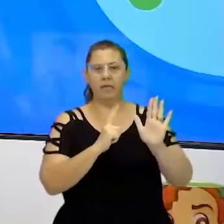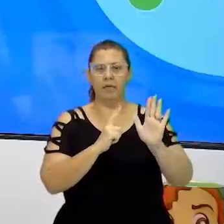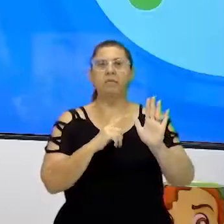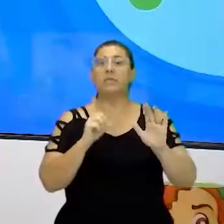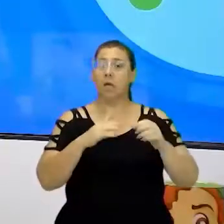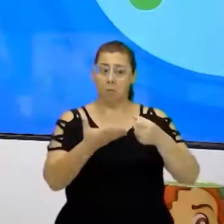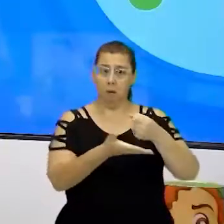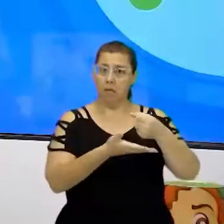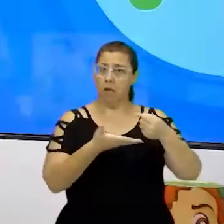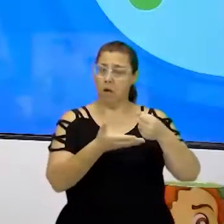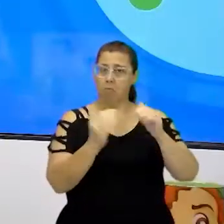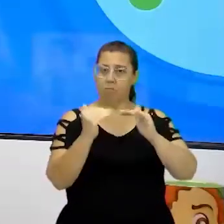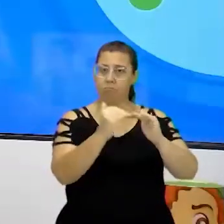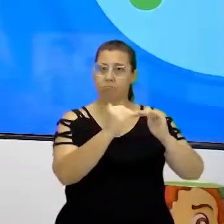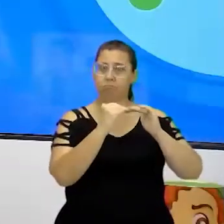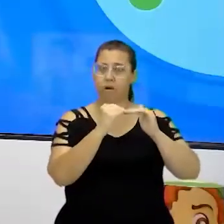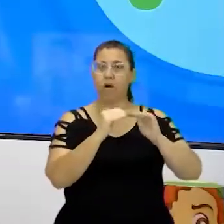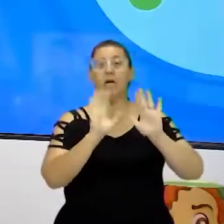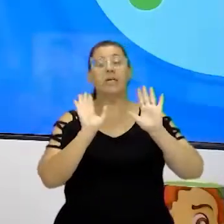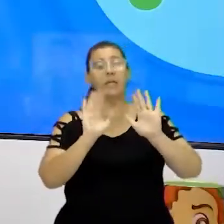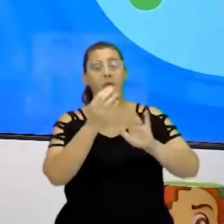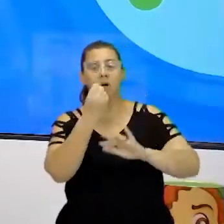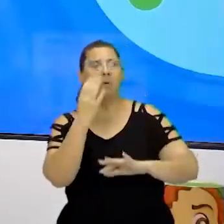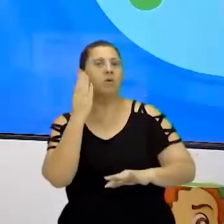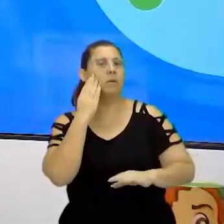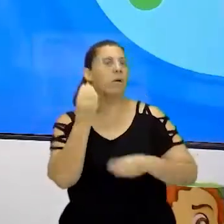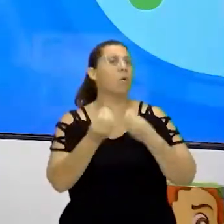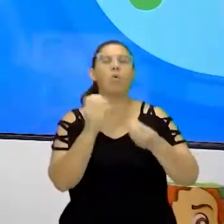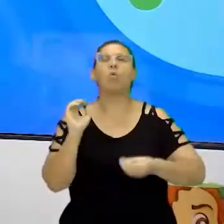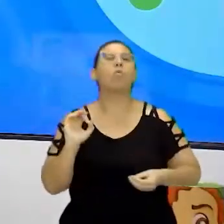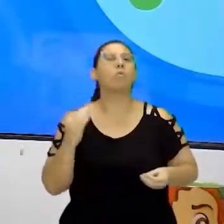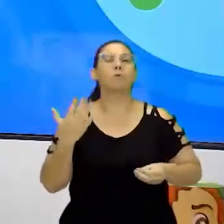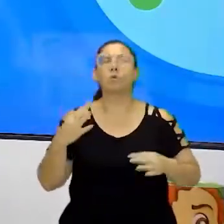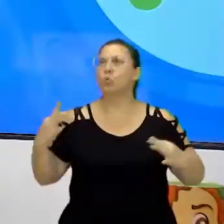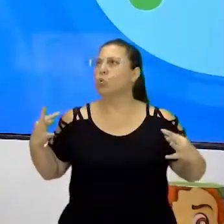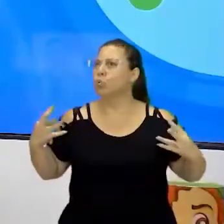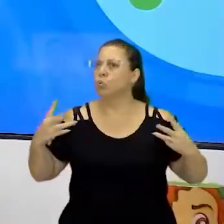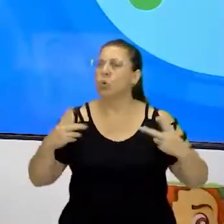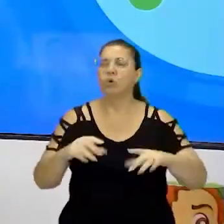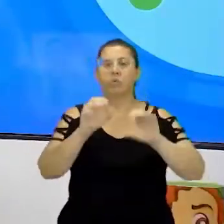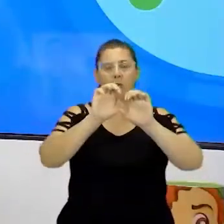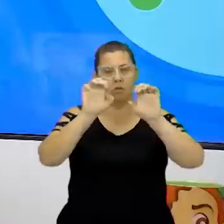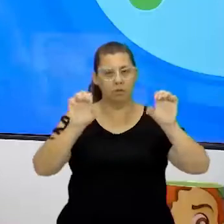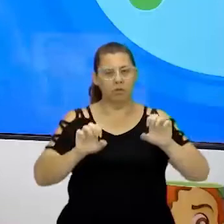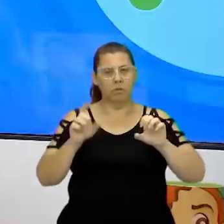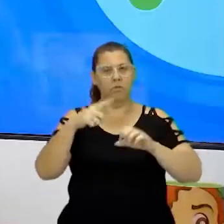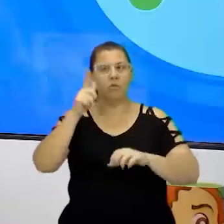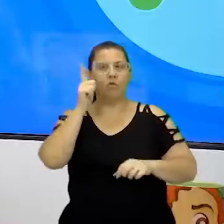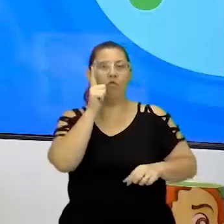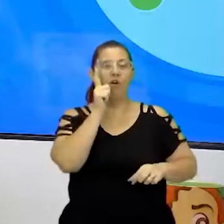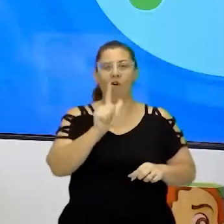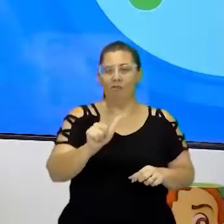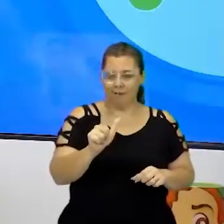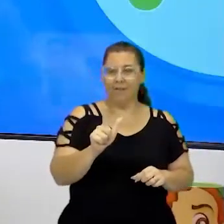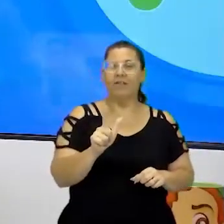padrão. Então, é legal a gente saber como funciona toda essa estrutura para a gente conseguir